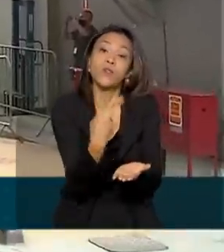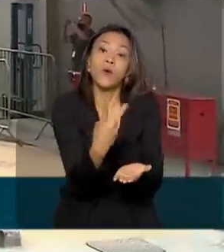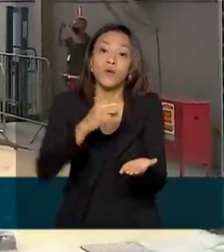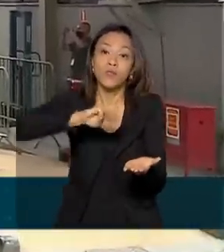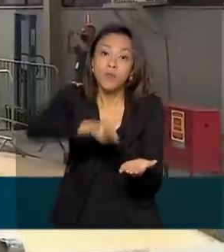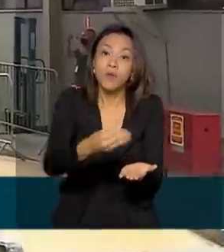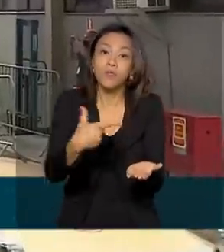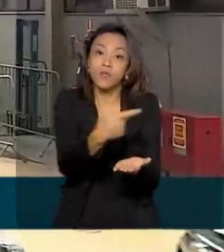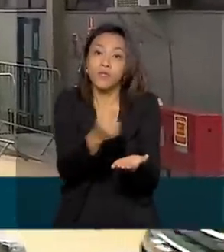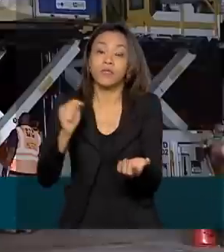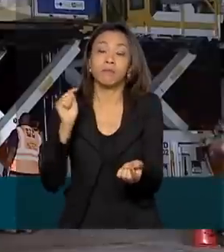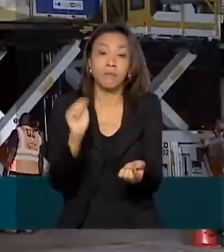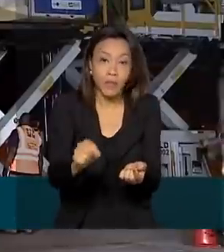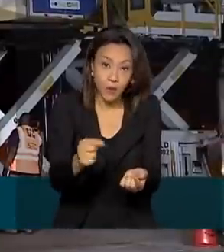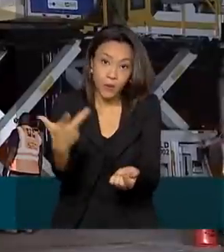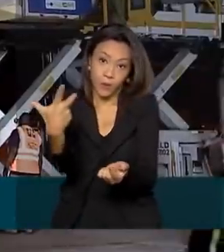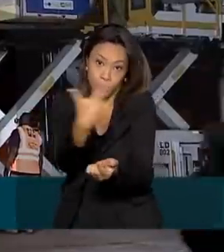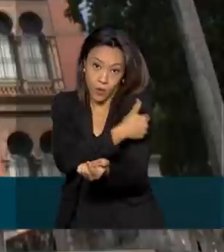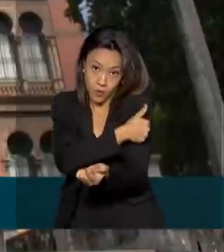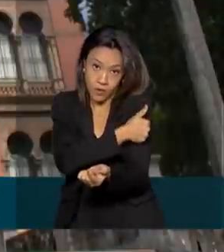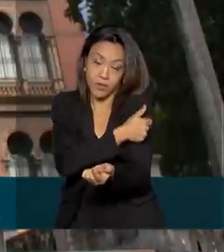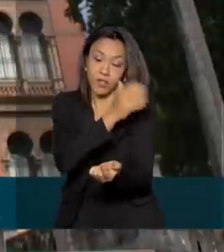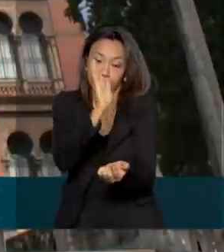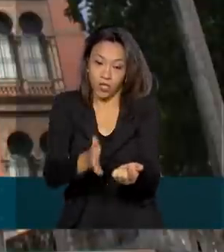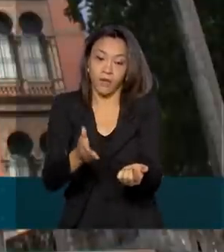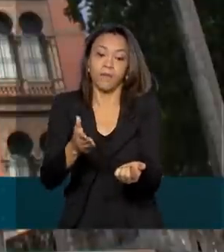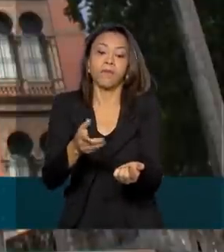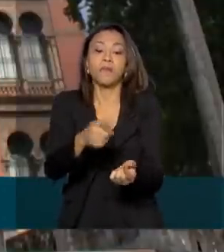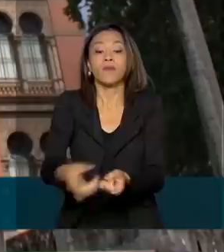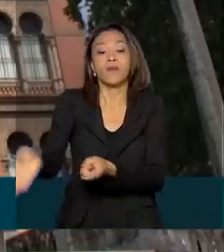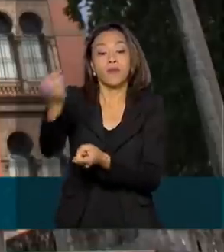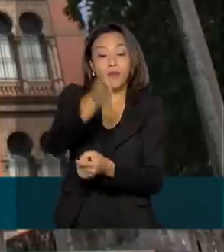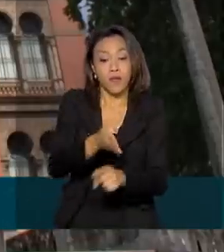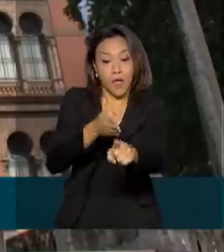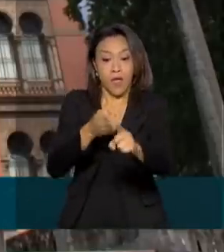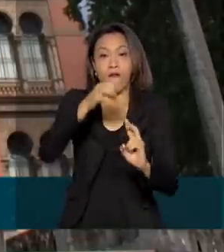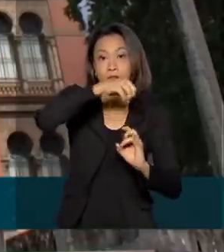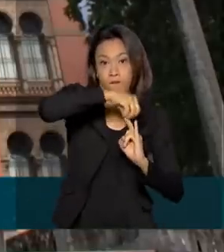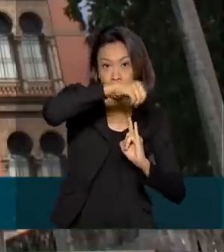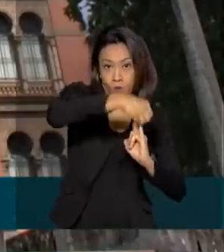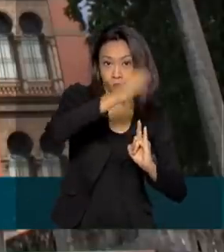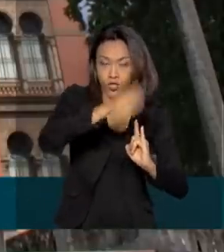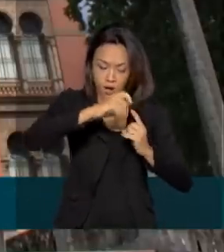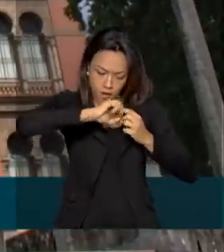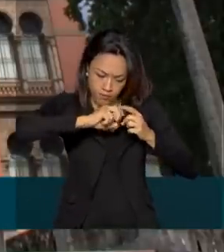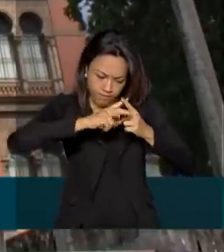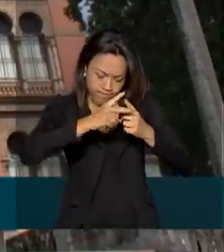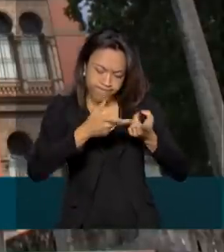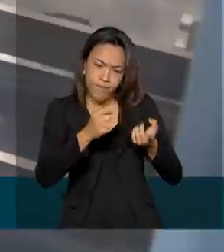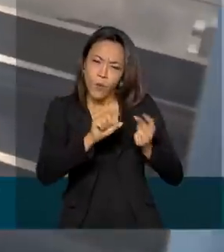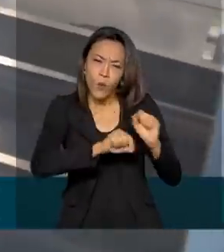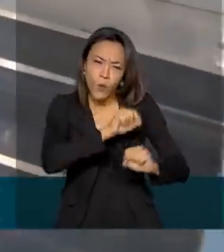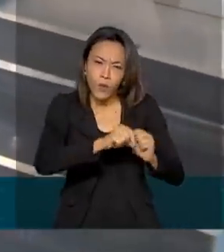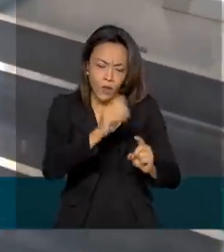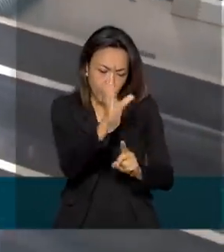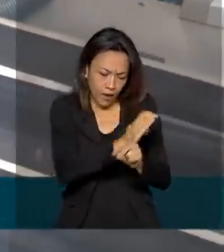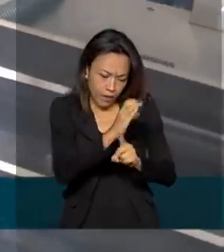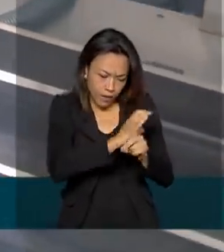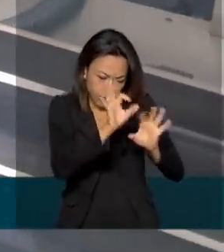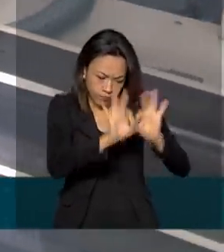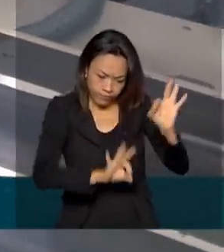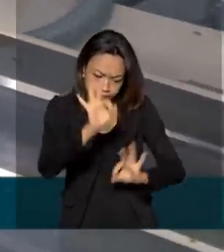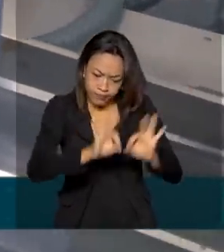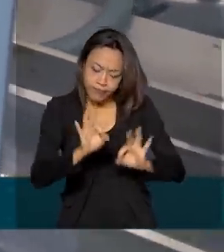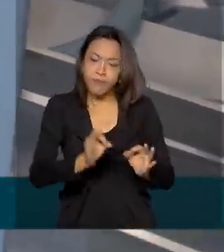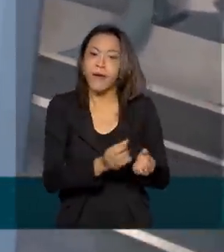Coronavac ao Programa Nacional de Imunizações. Já a Fiocruz fez um ajuste no cronograma de entregas da vacina de Oxford. A